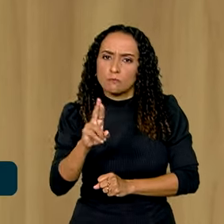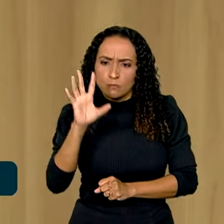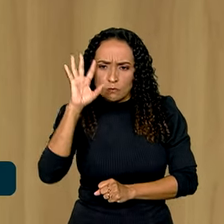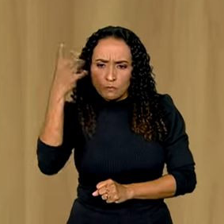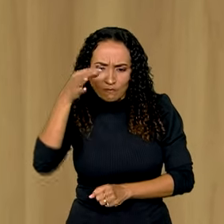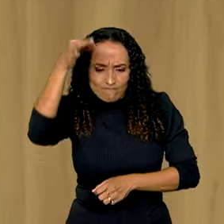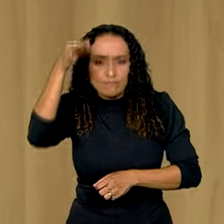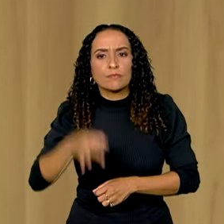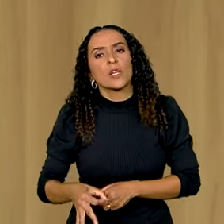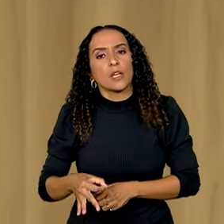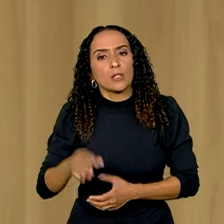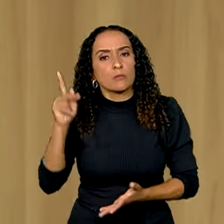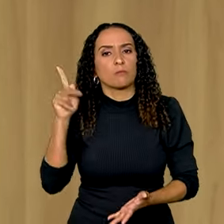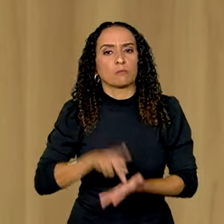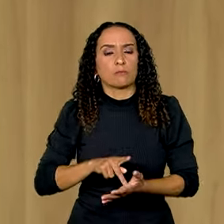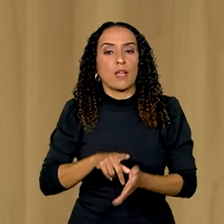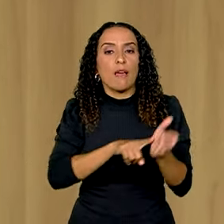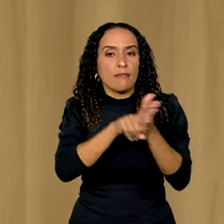concretos nessa investigação. Obrigado. Obrigado.